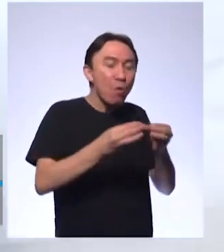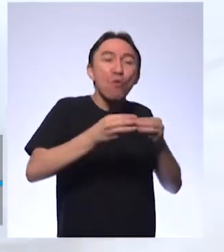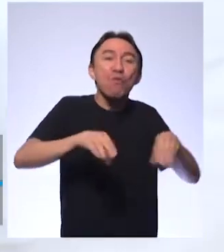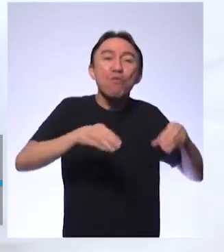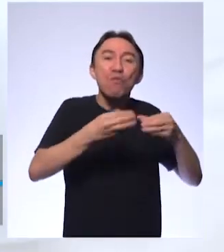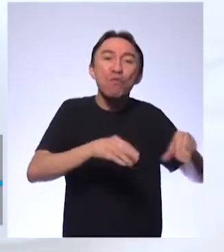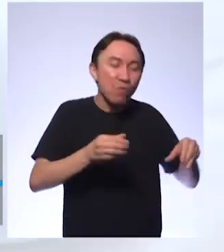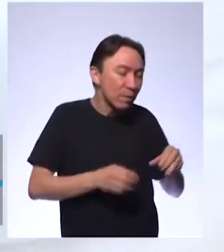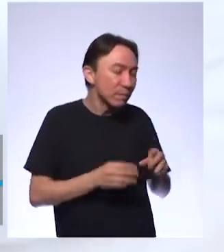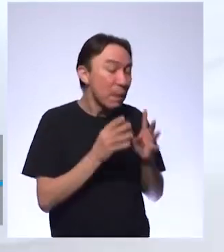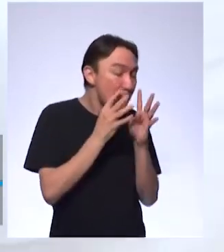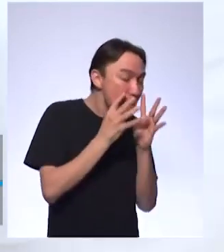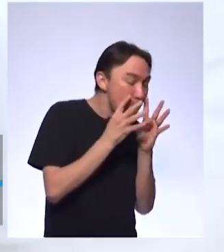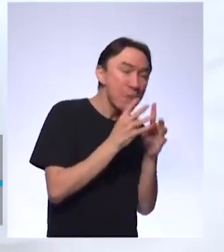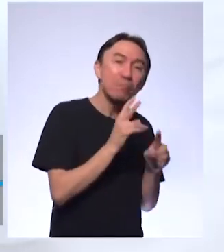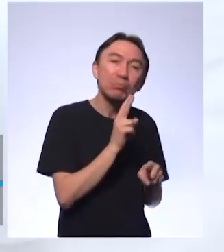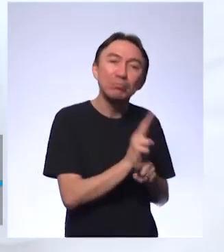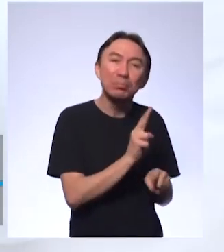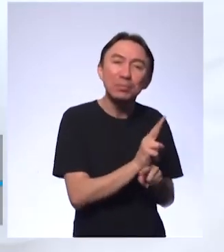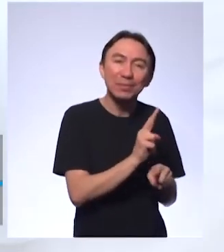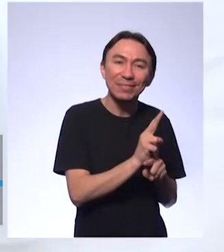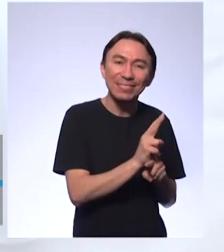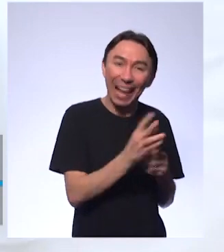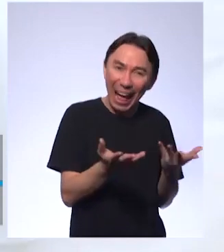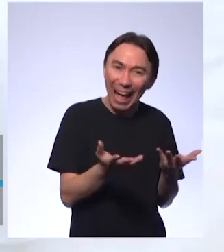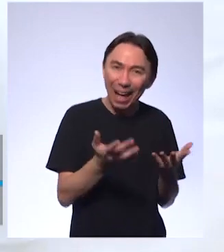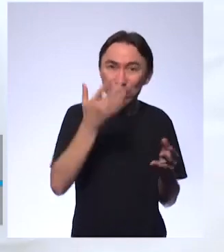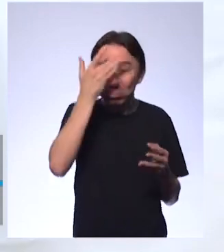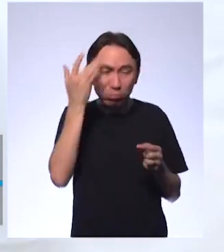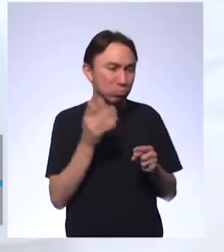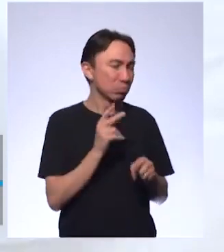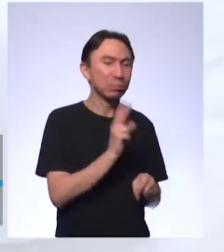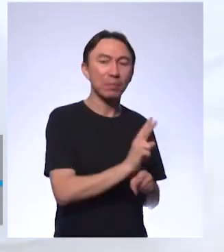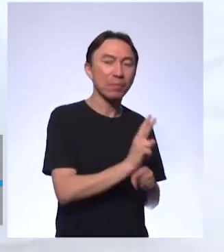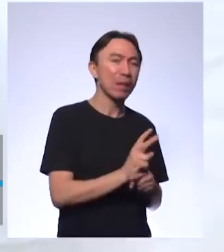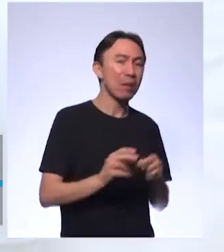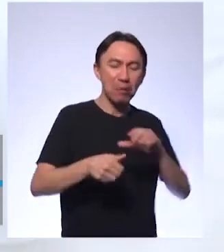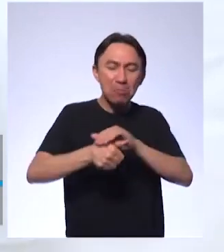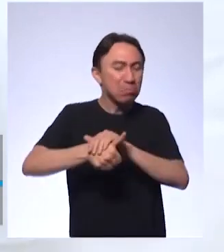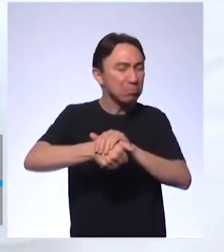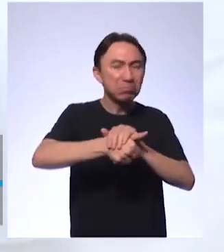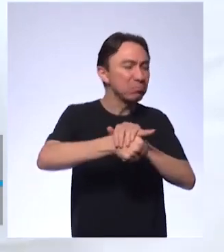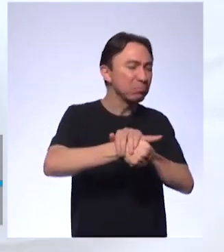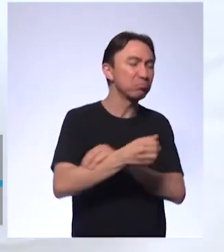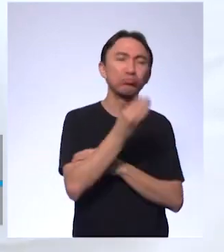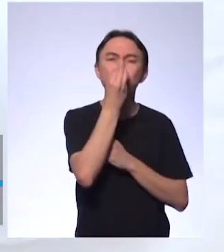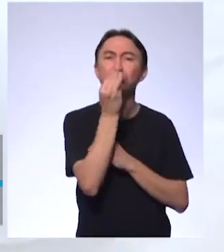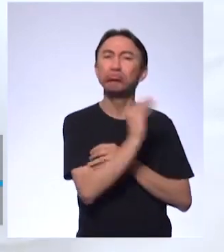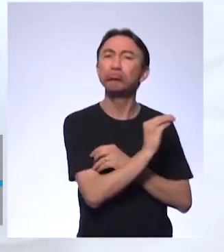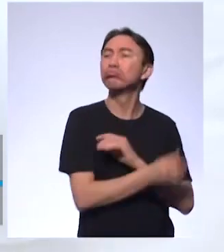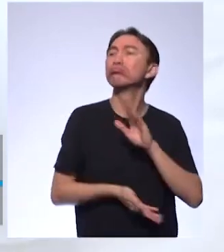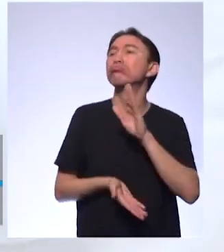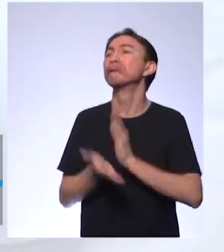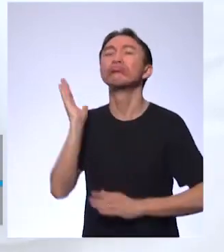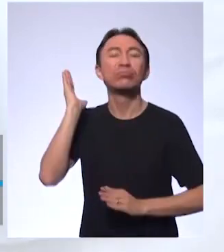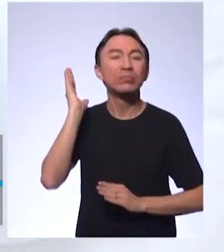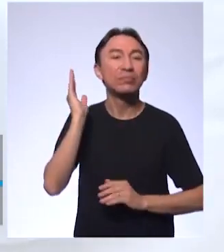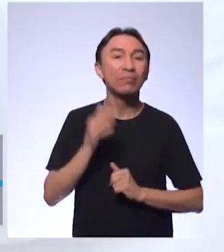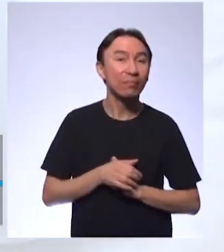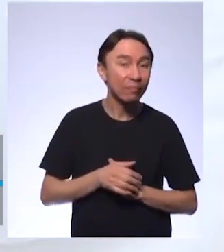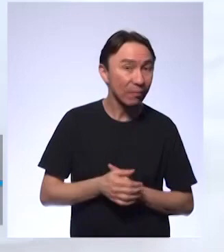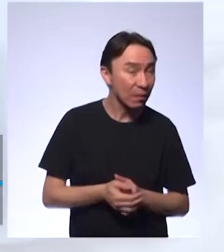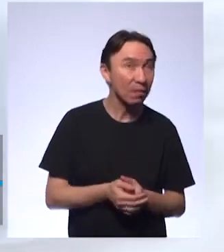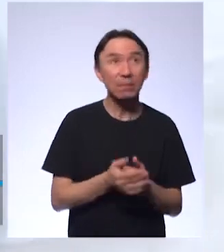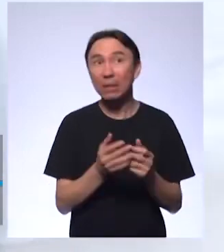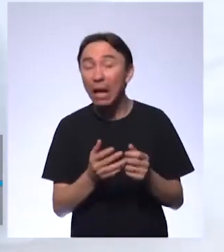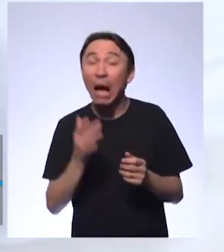de repente, a tartaruga já poderia estar extinta se não tivesse ninguém tentando proteger. Então acredita-se que na época dos dinossauros, eles também não cuidavam